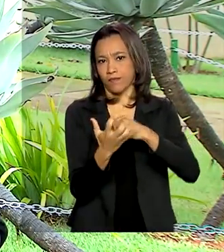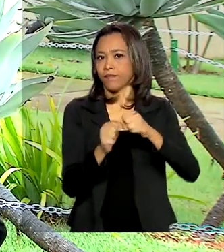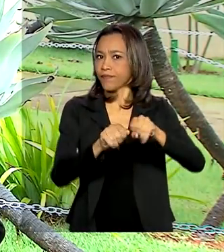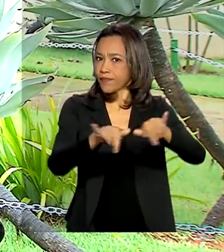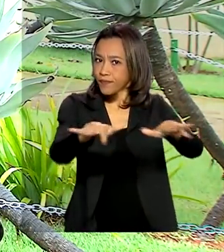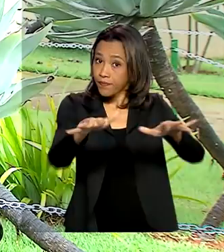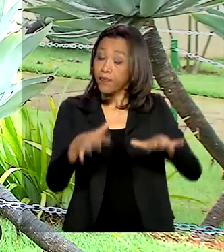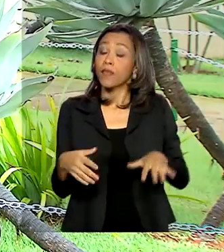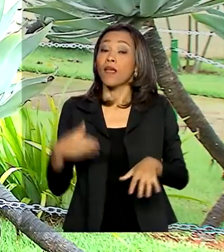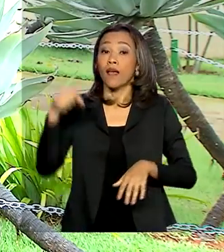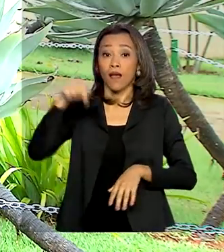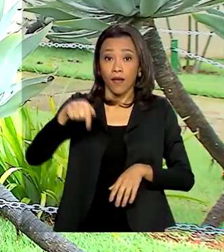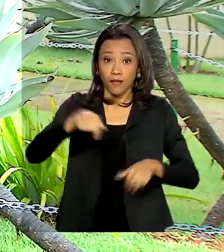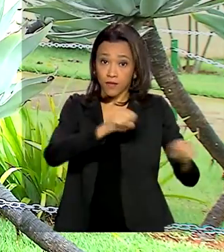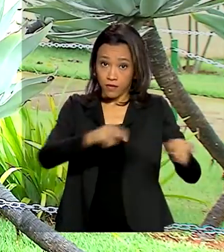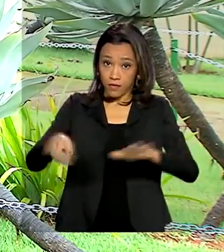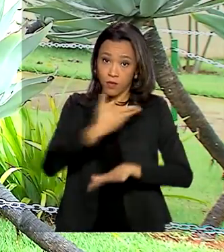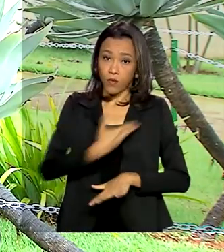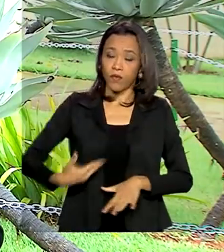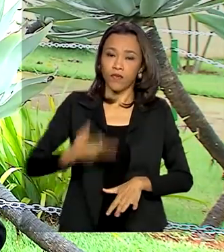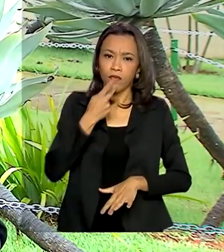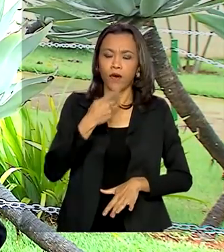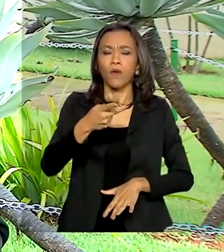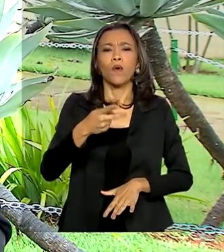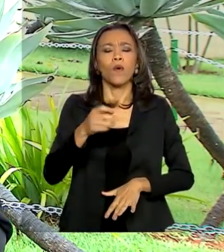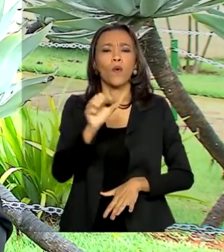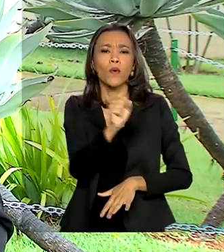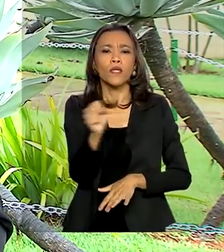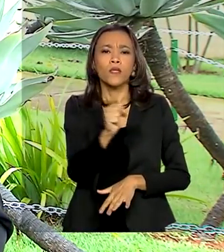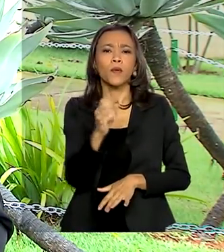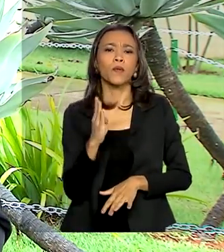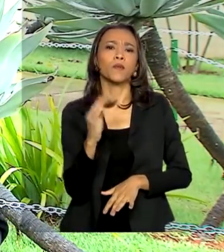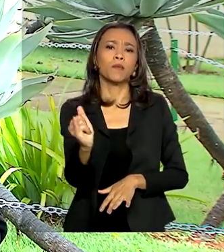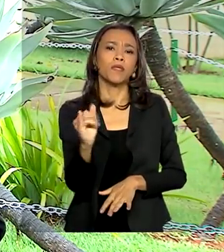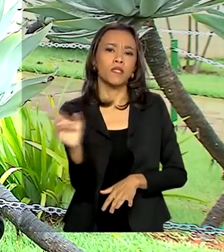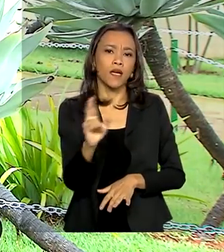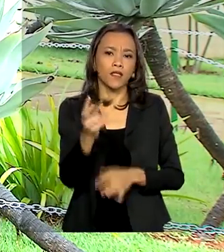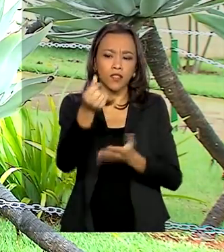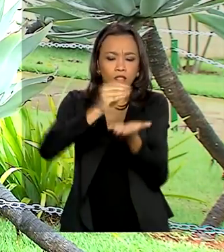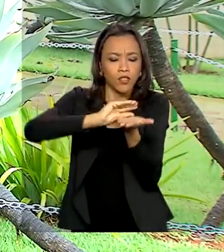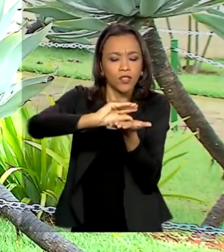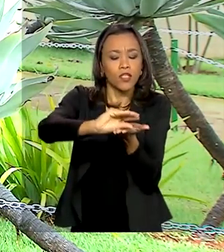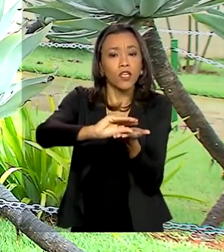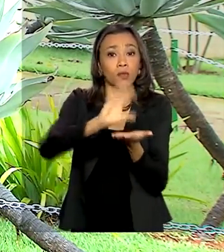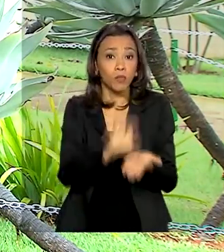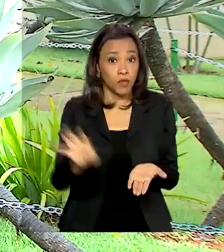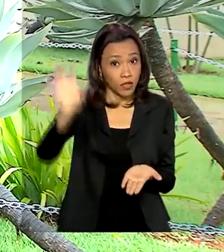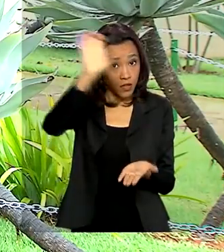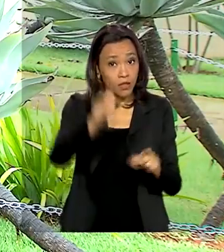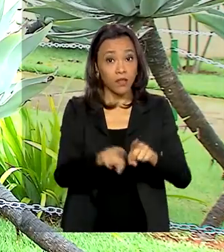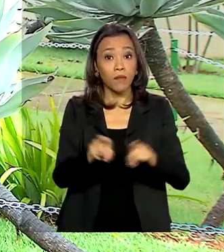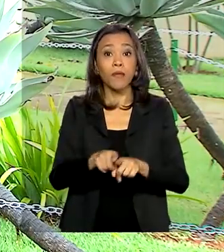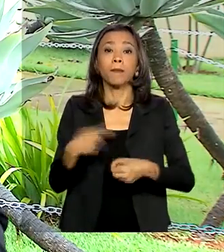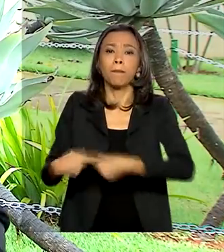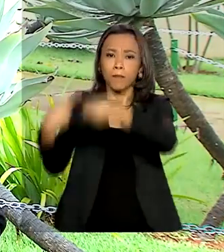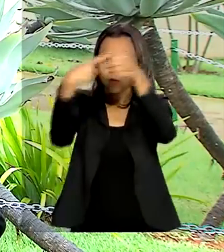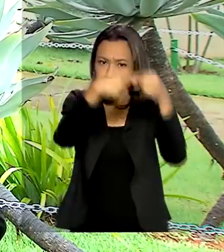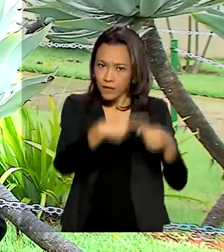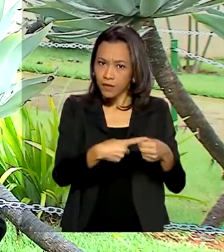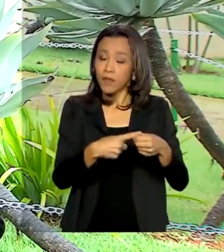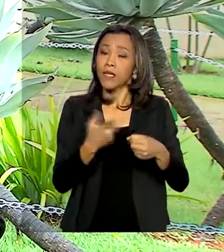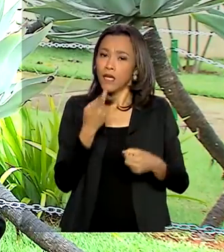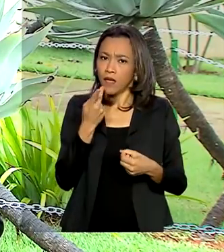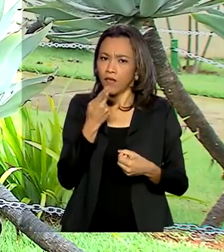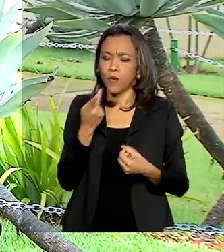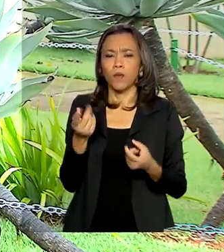governo anunciou a liberação de R 88 bilhões em recursos para estados e municípios. E também, pelo